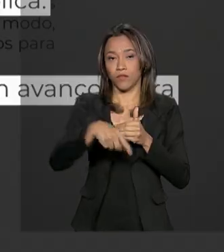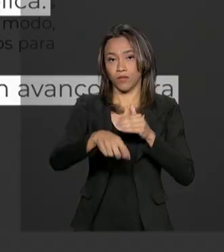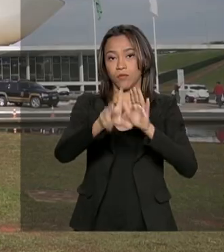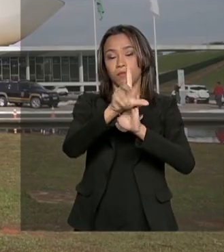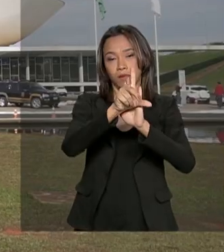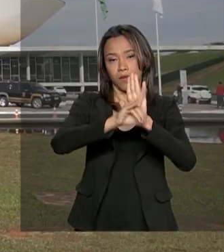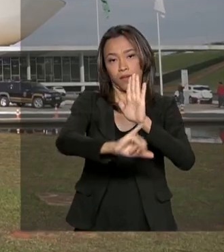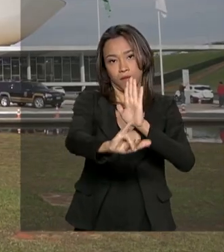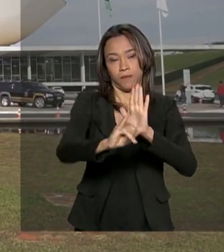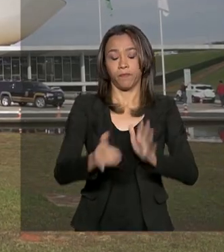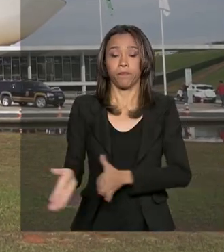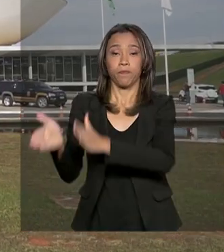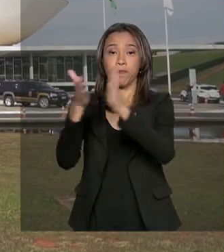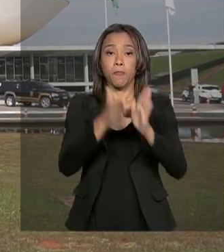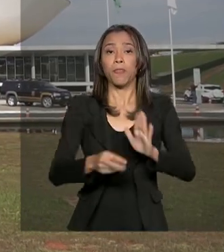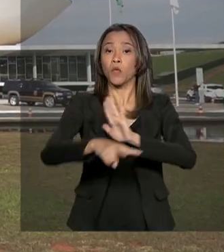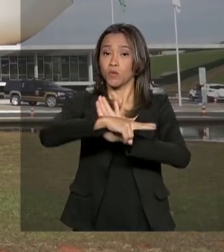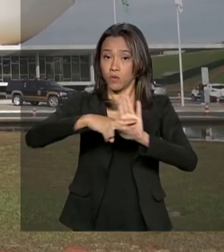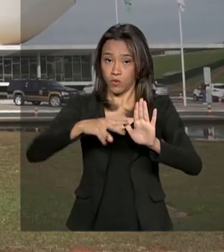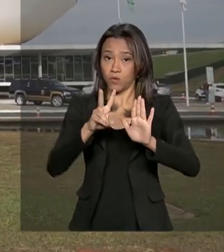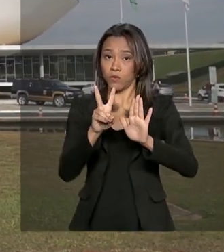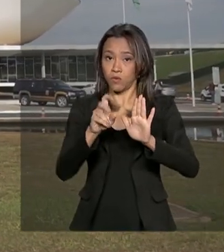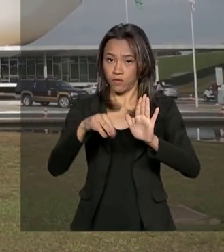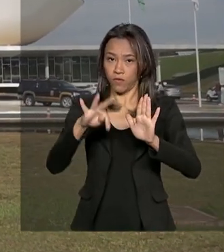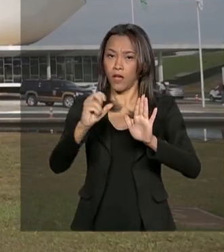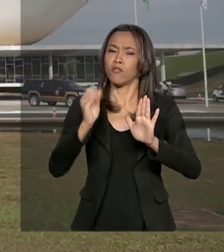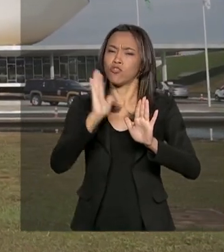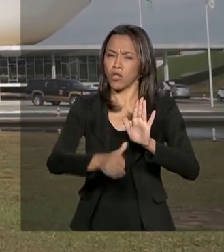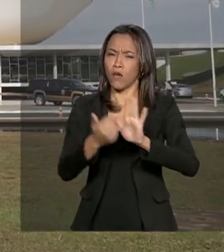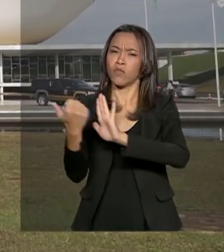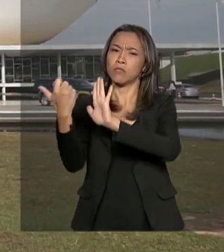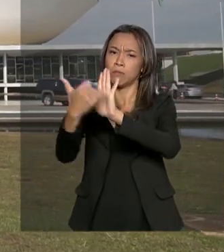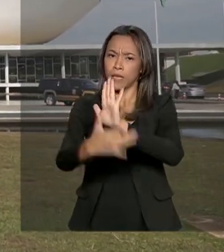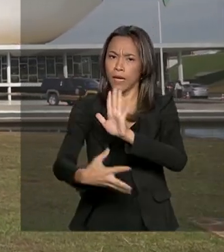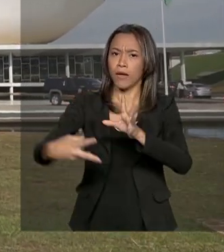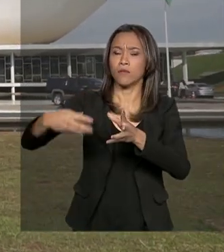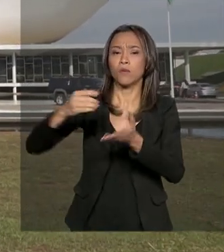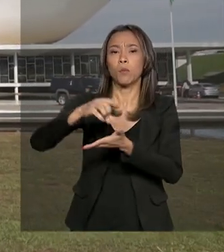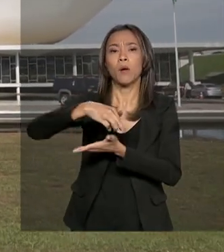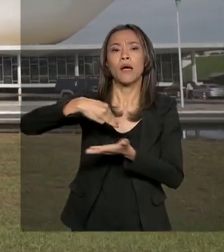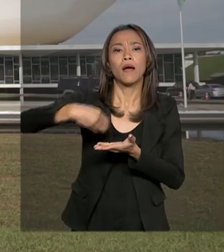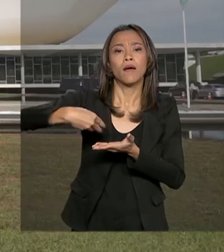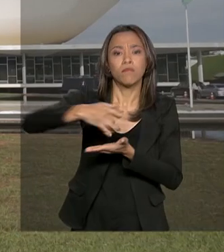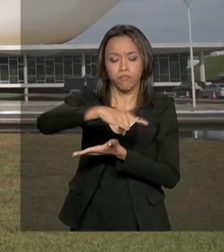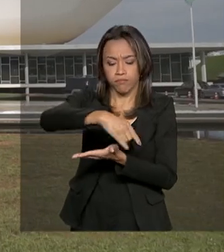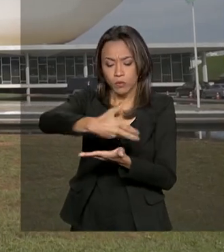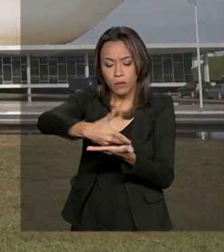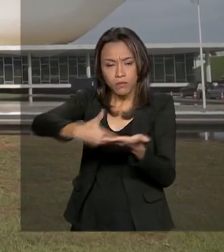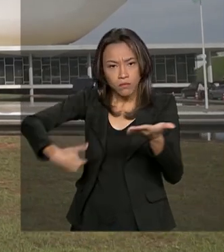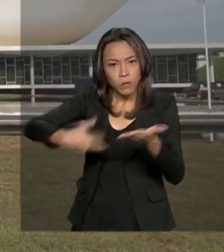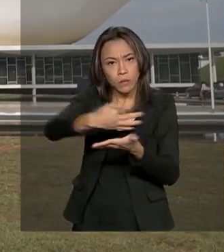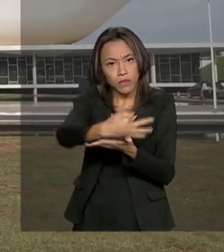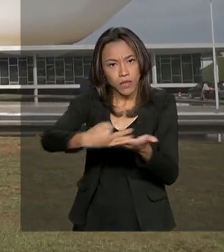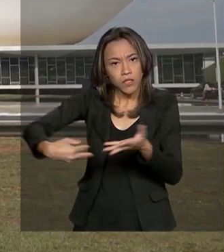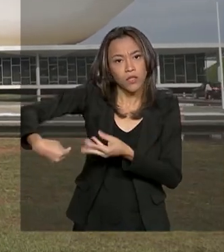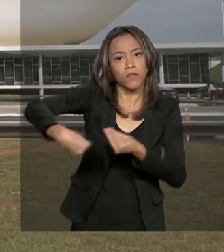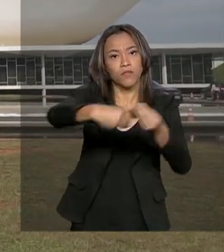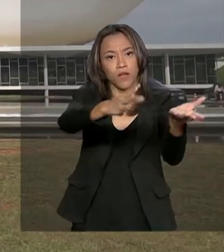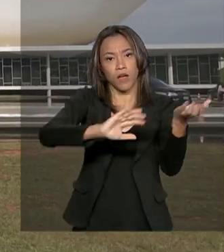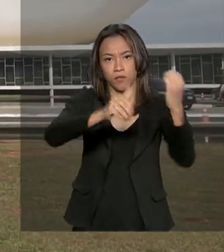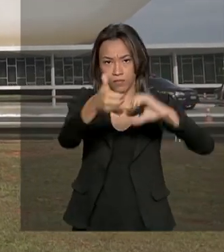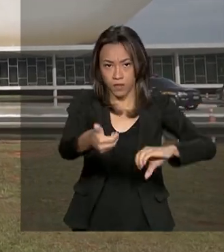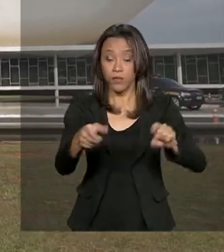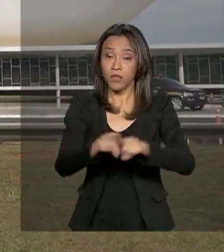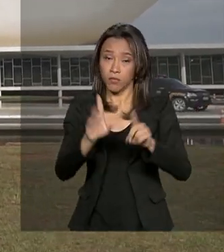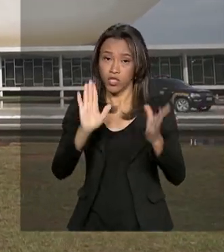país. Os vetos foram justificados em mensagem encaminhada ao Senado Federal. As razões também foram publicadas no Diário